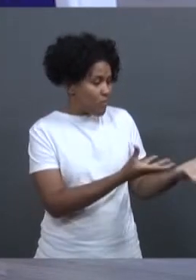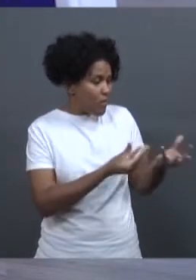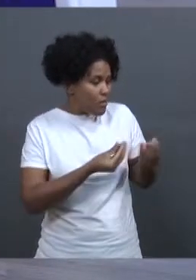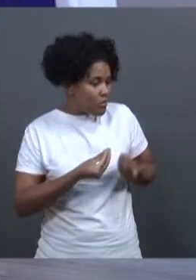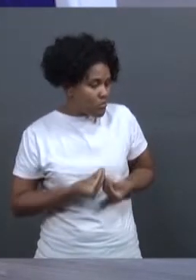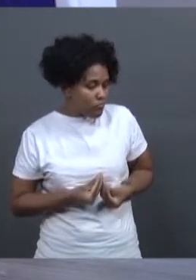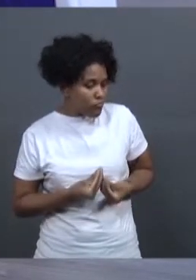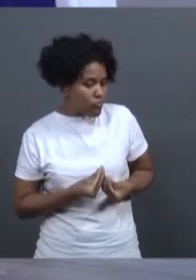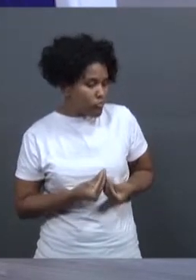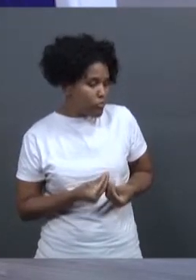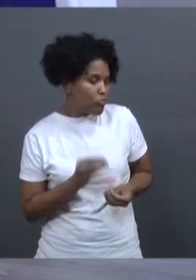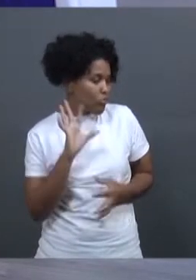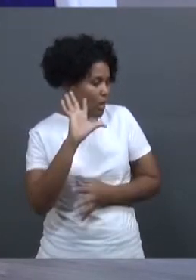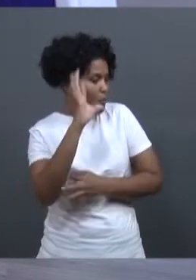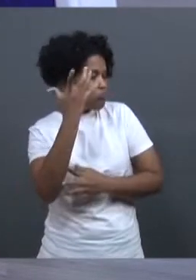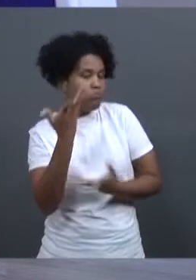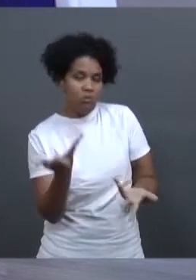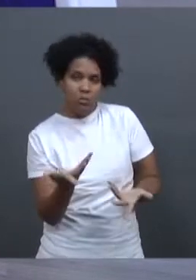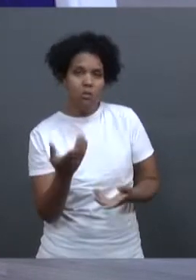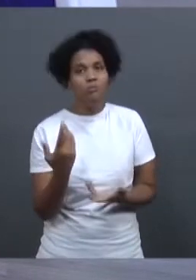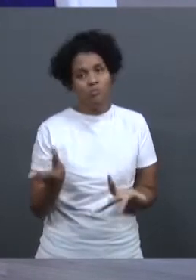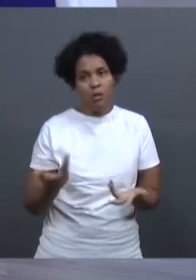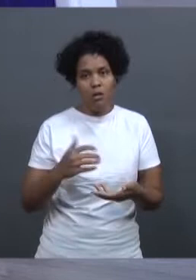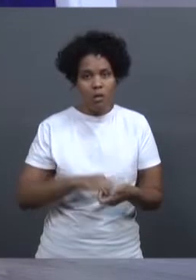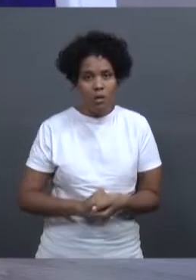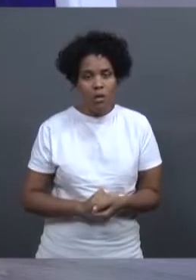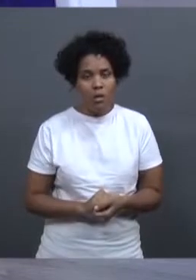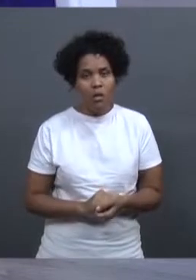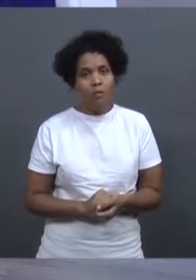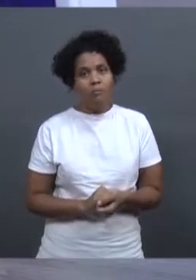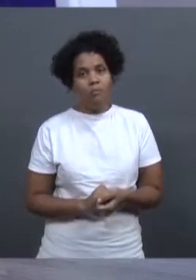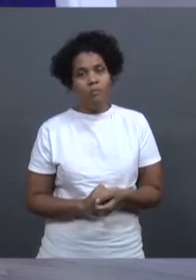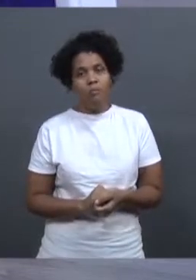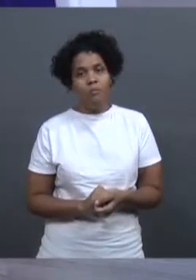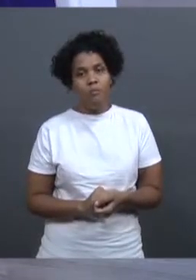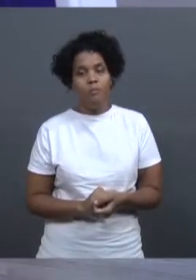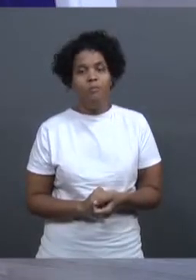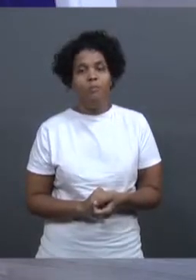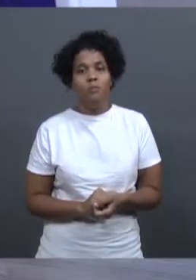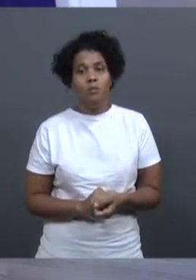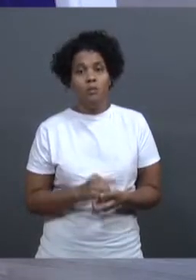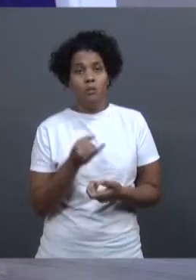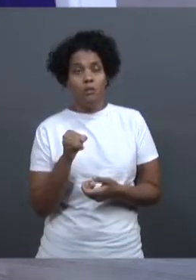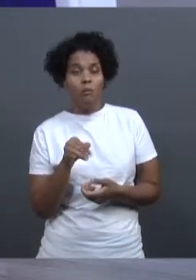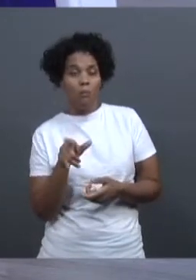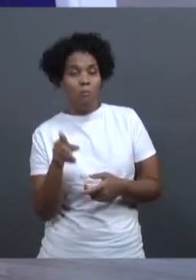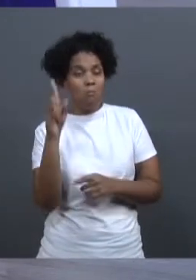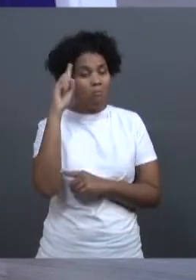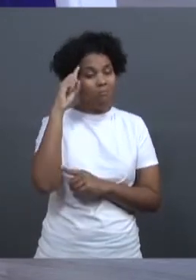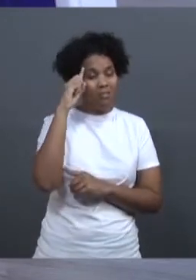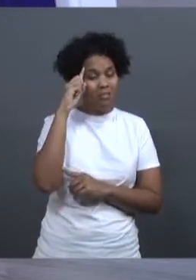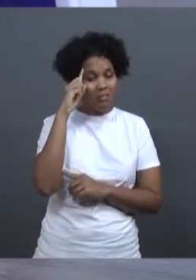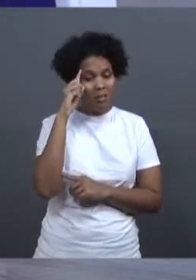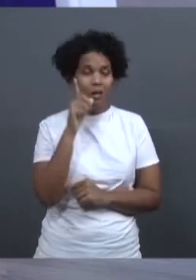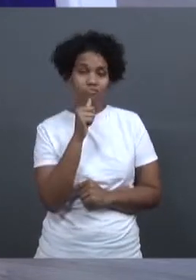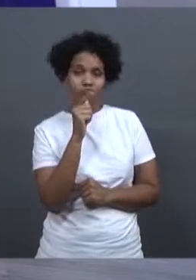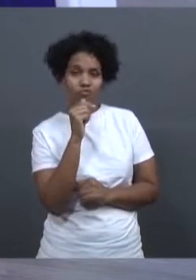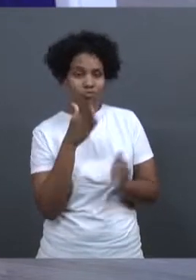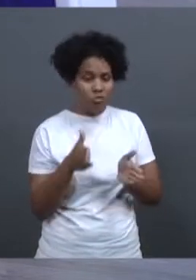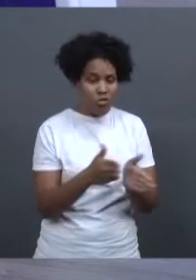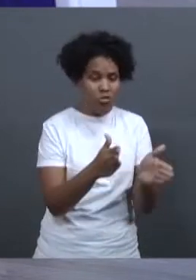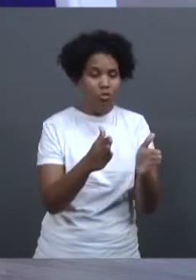aconteceu? Não só quem foi diretamente, como indiretamente. porque se a gente pensar no Rio Doce, né, o aconteceu com o nosso Rio Doce?